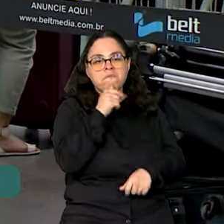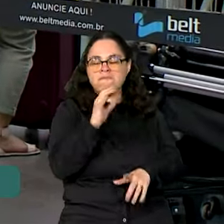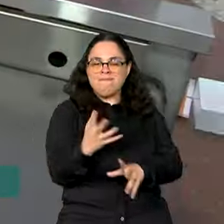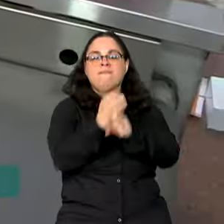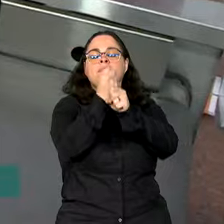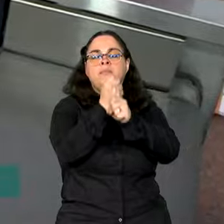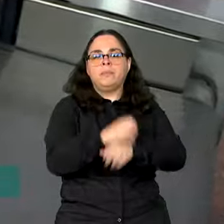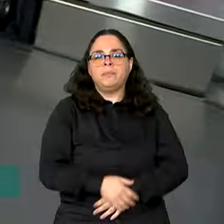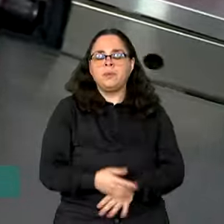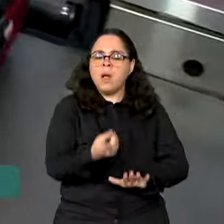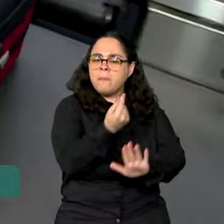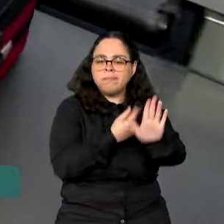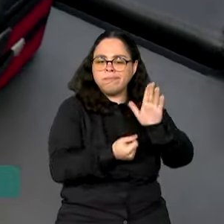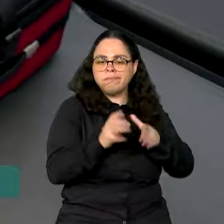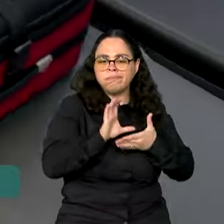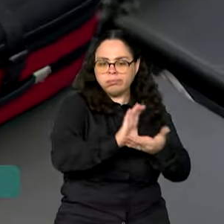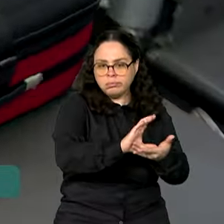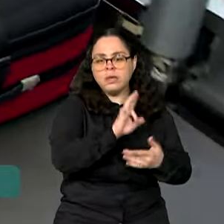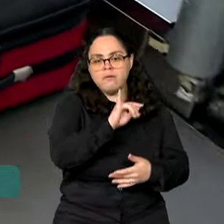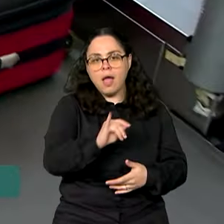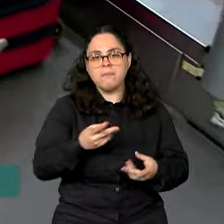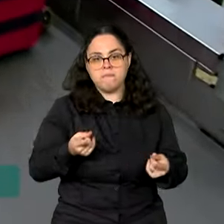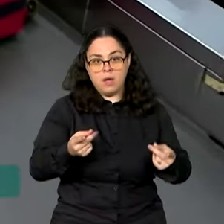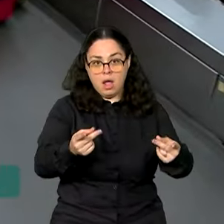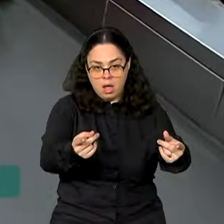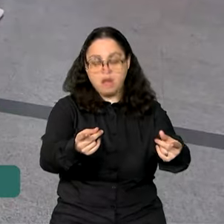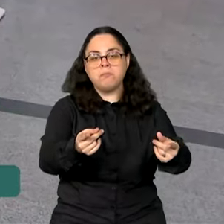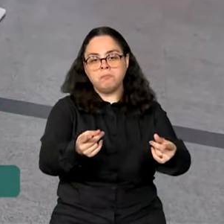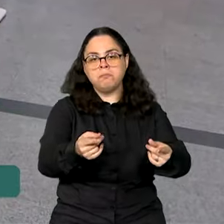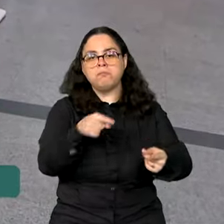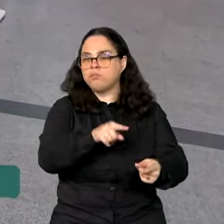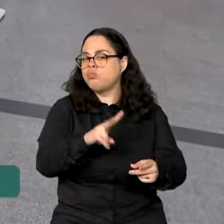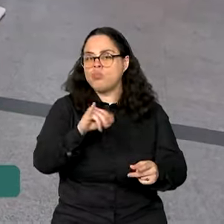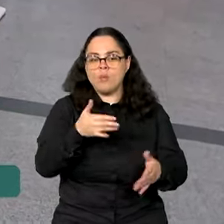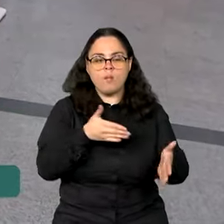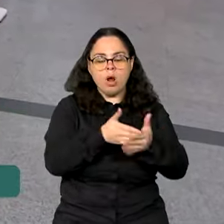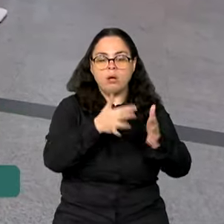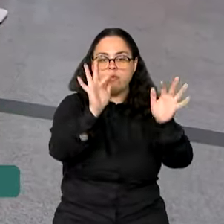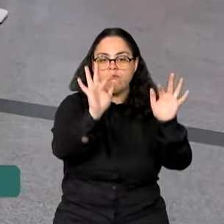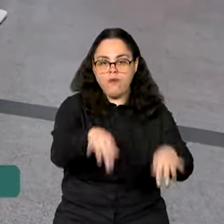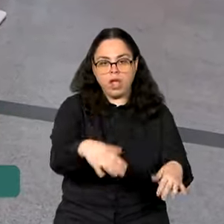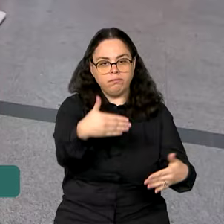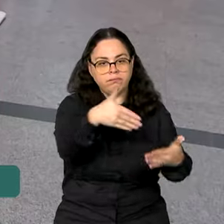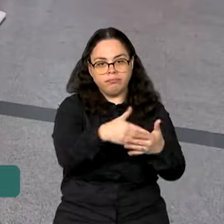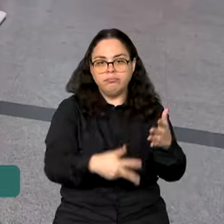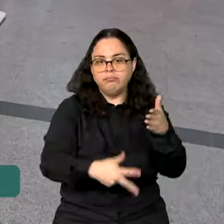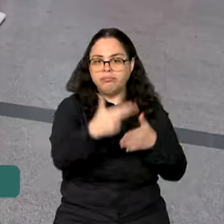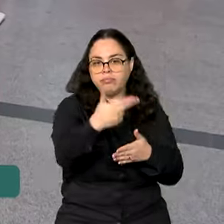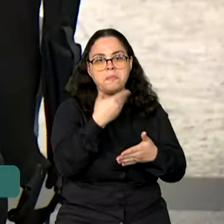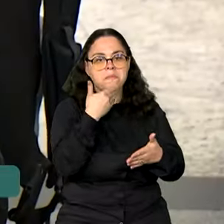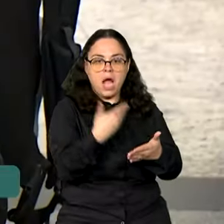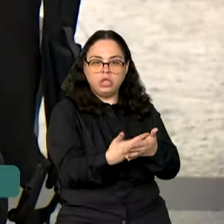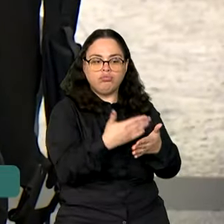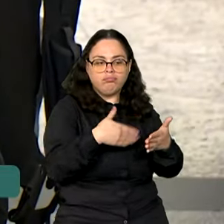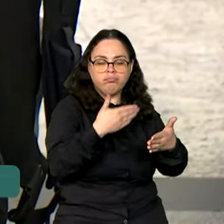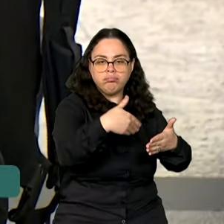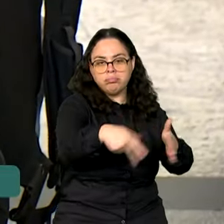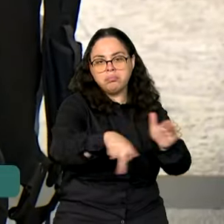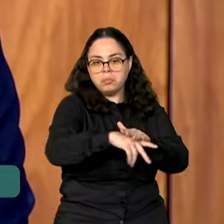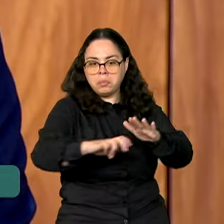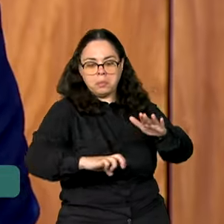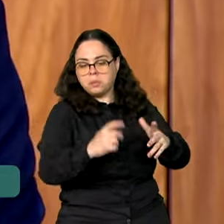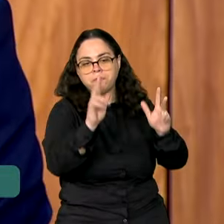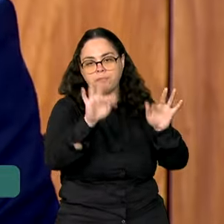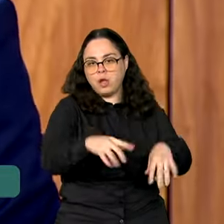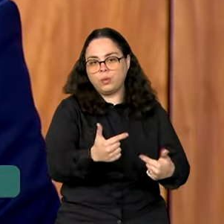As verbas para esse fundo têm caráter permanente, ou seja, não têm prazo definido para serem solicitadas pelas empresas.